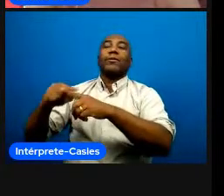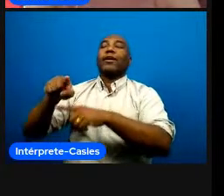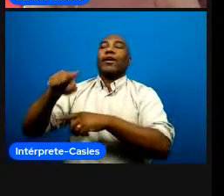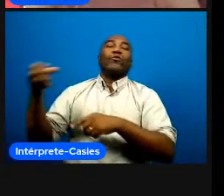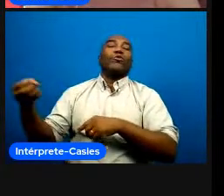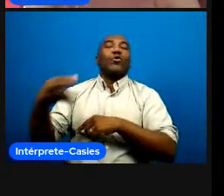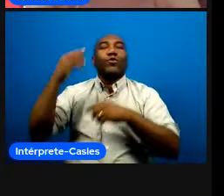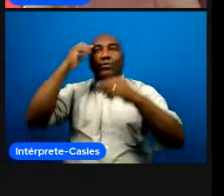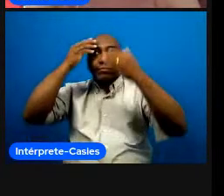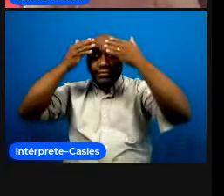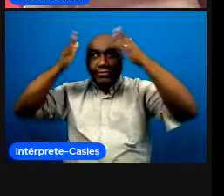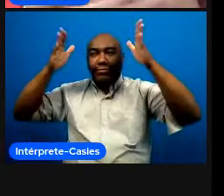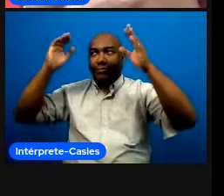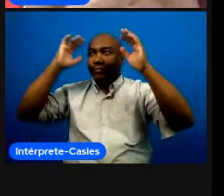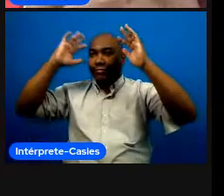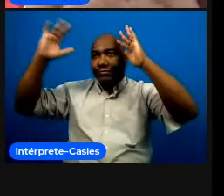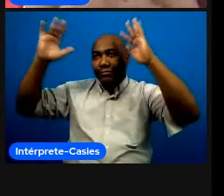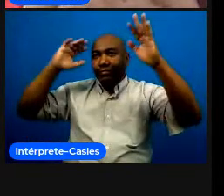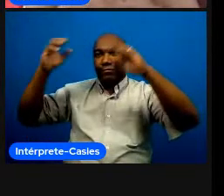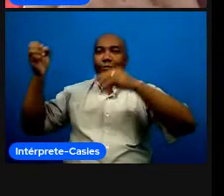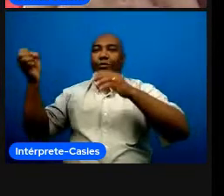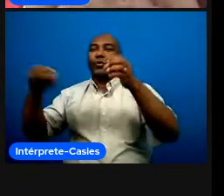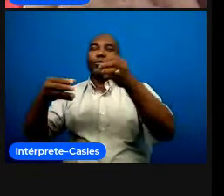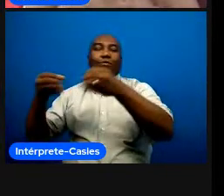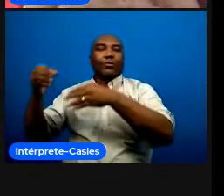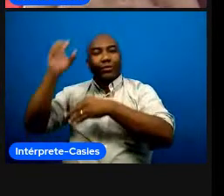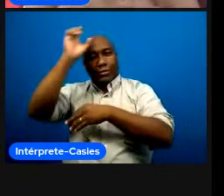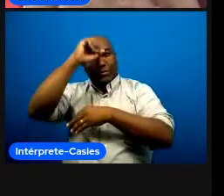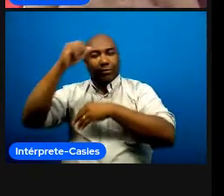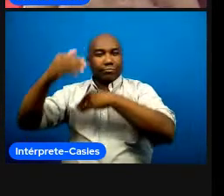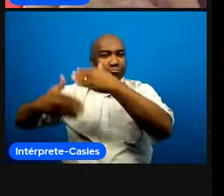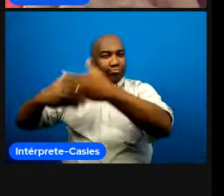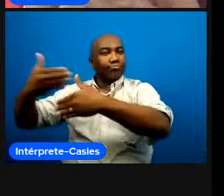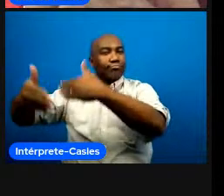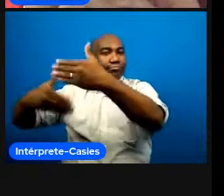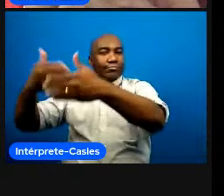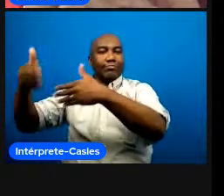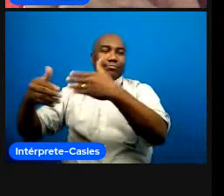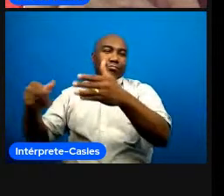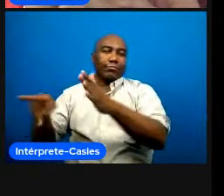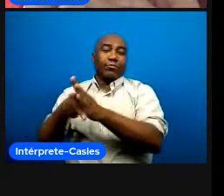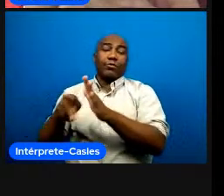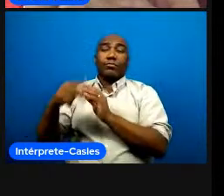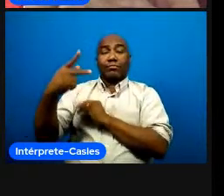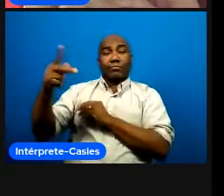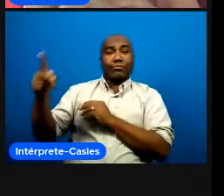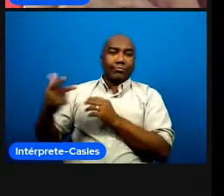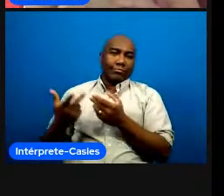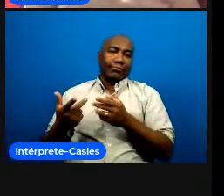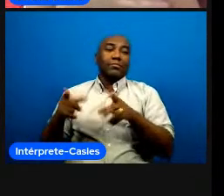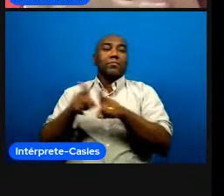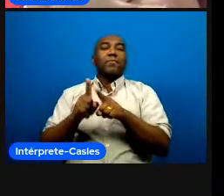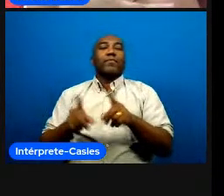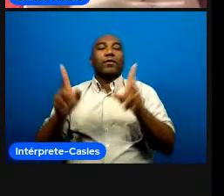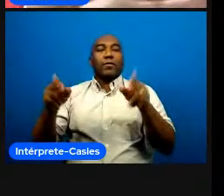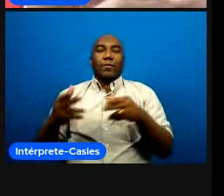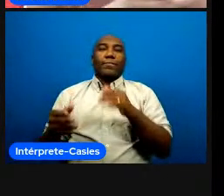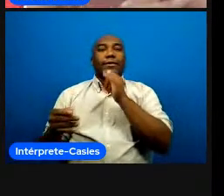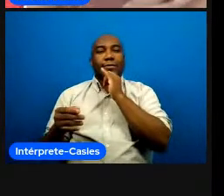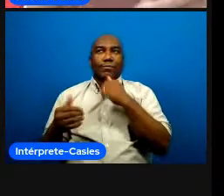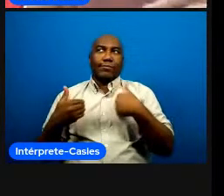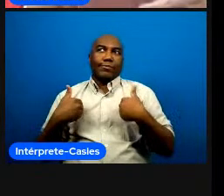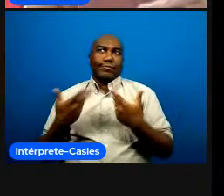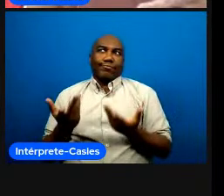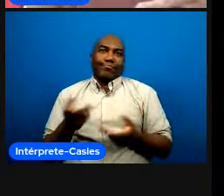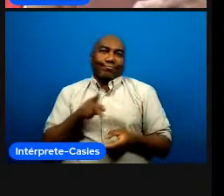o processo de ensino-aprendizagem não mais a partir do conhecimento e do poder do docente da professora né no meu caso eu poderia muito bem